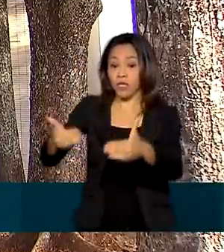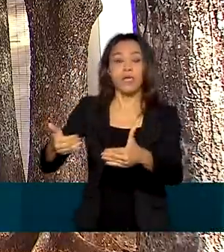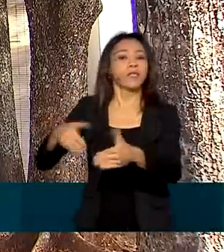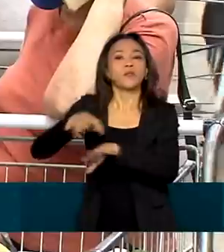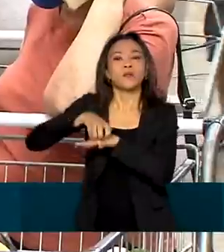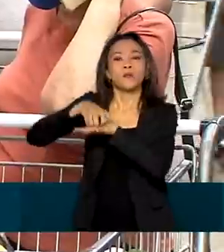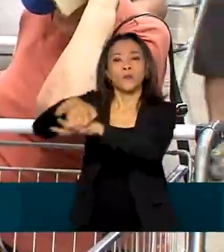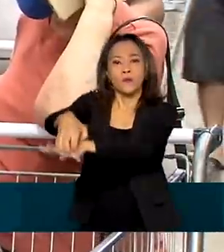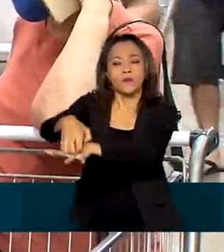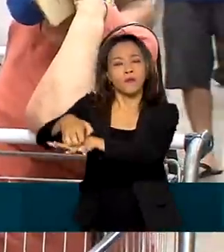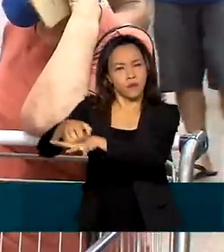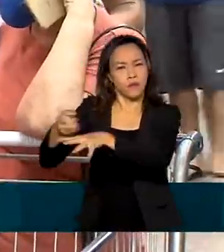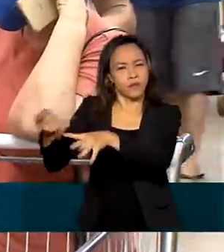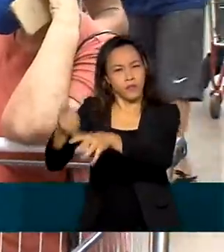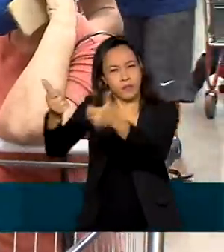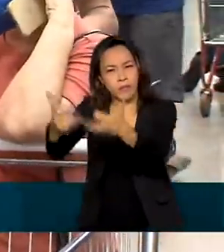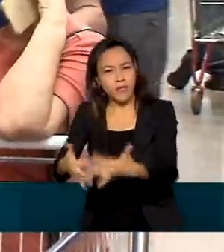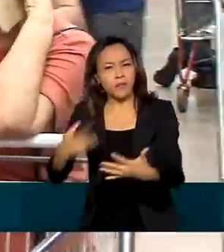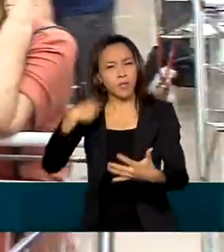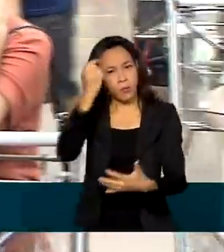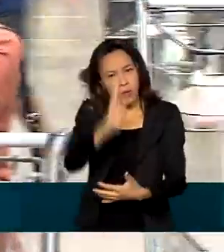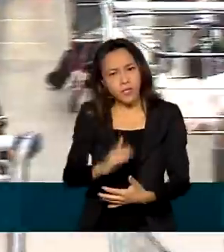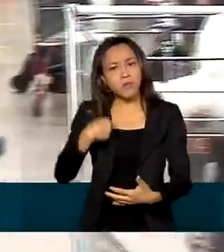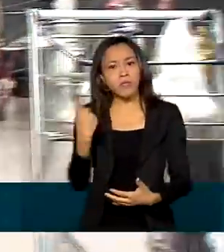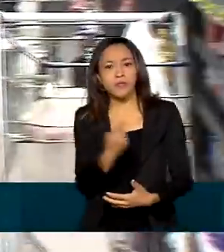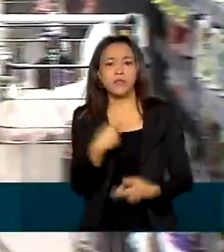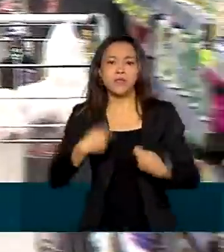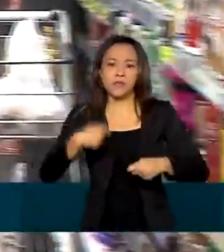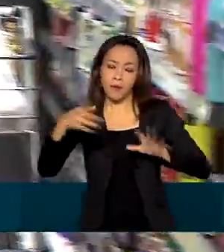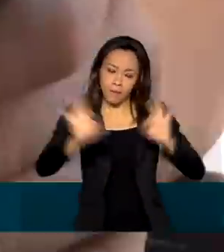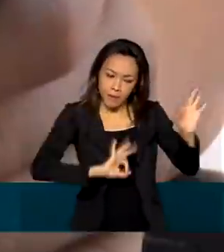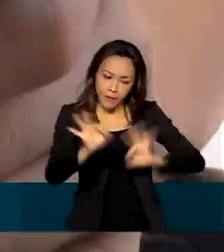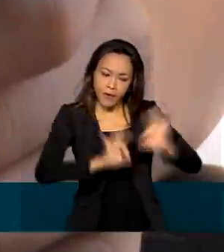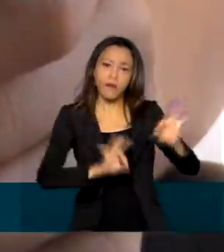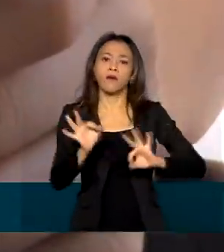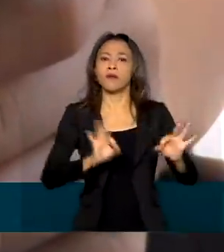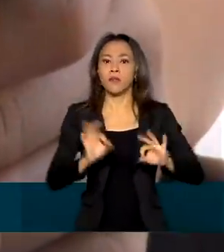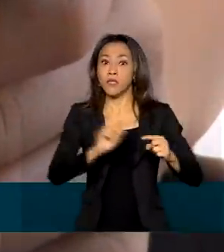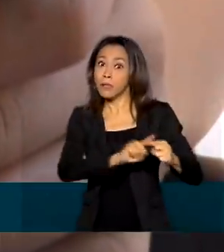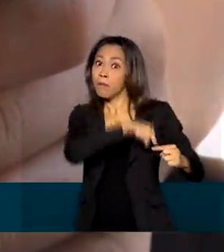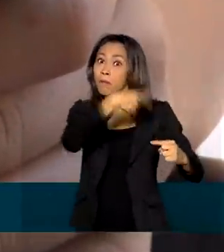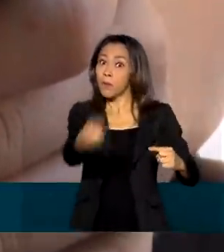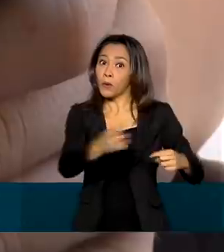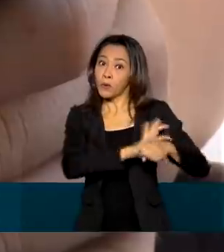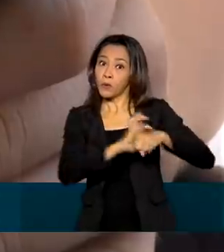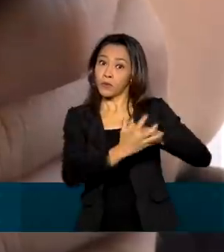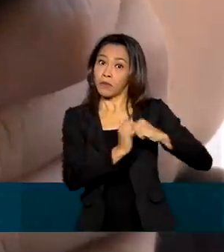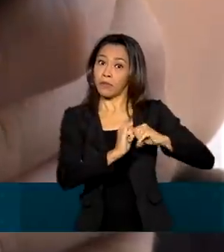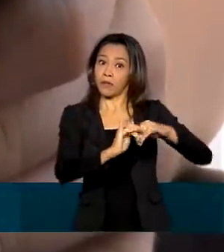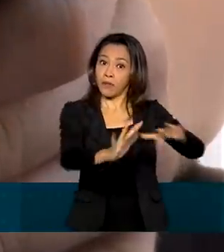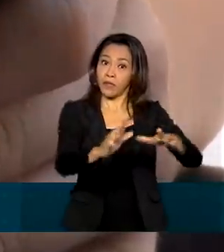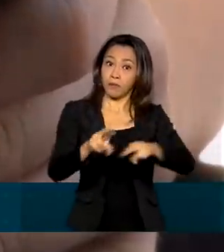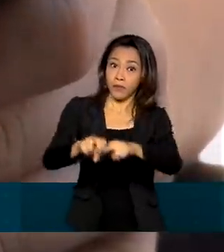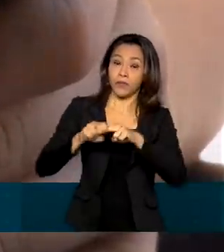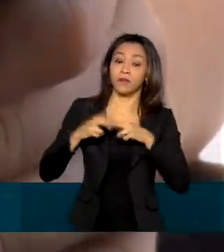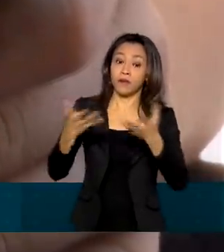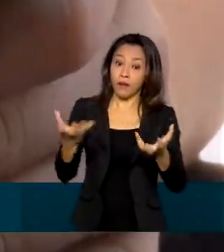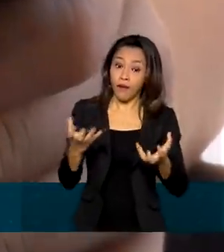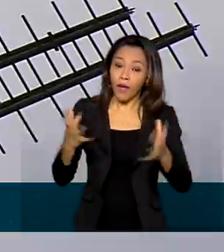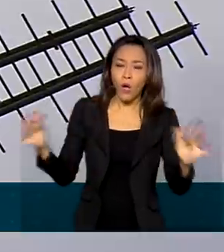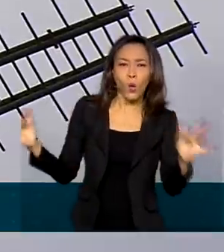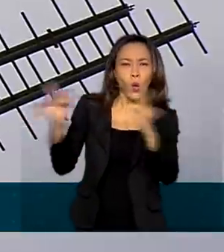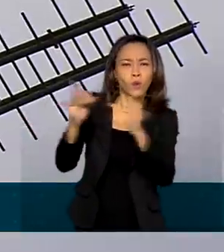preparado para atender a demanda mundial pós-pandemia. Para isso, quer aumentar a conectividade do